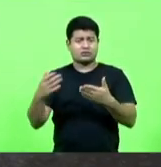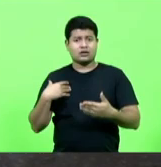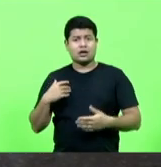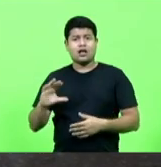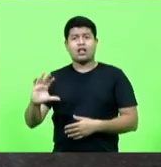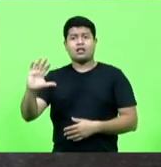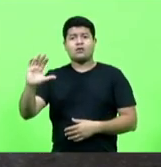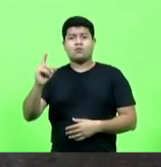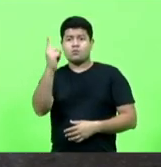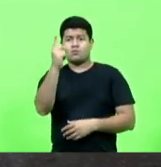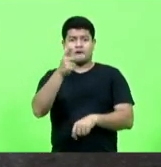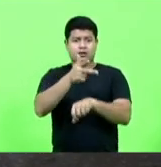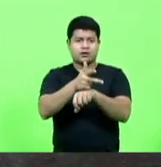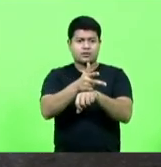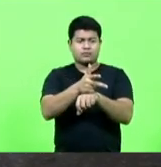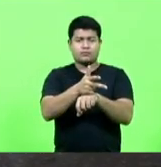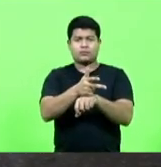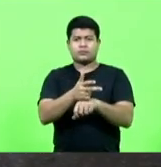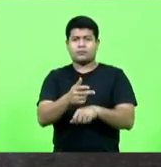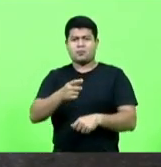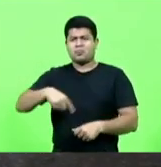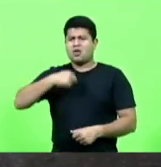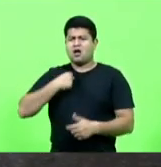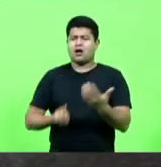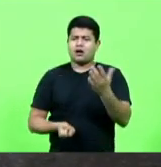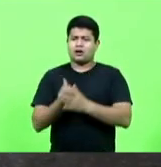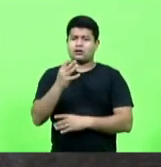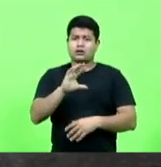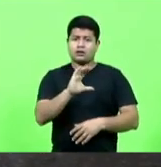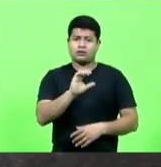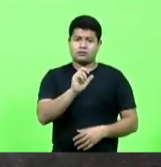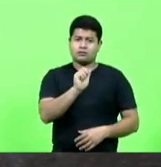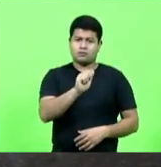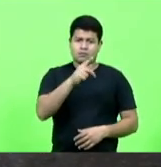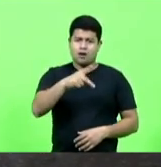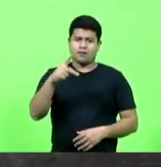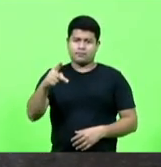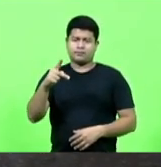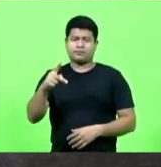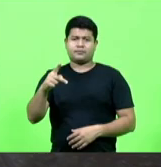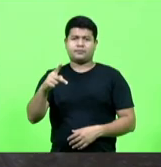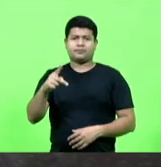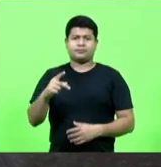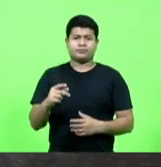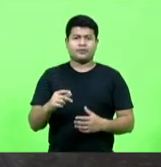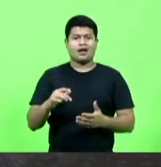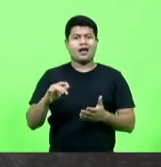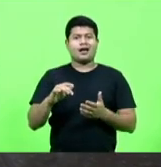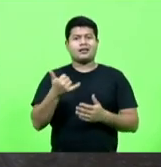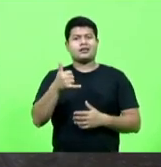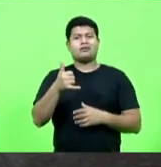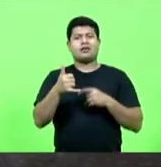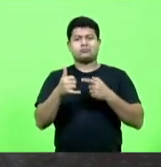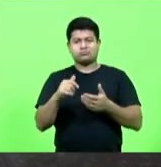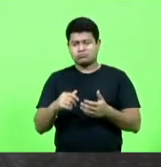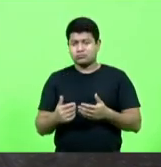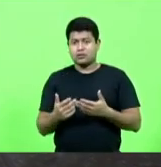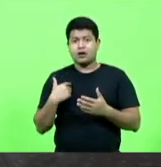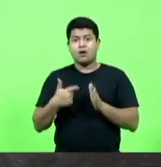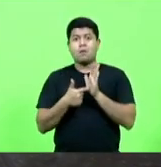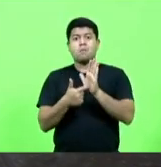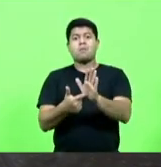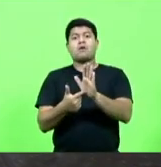Aí ele fala, não, mas nós estamos criando um aplicativo de celular. Nós estamos criando um aplicativo de celular. Você vai mostrar o